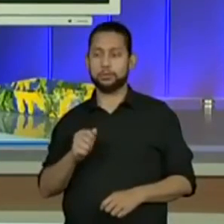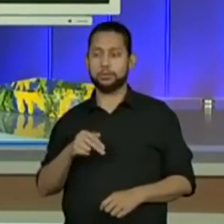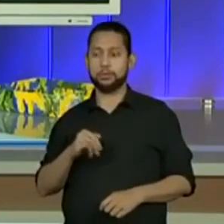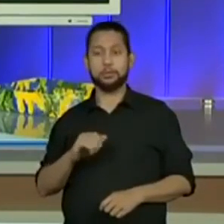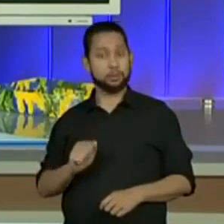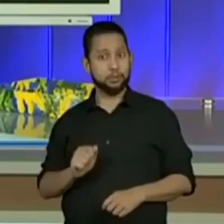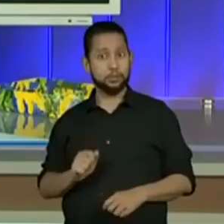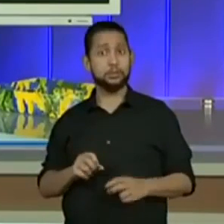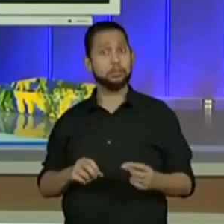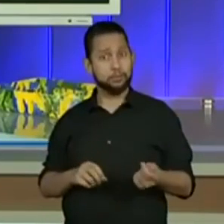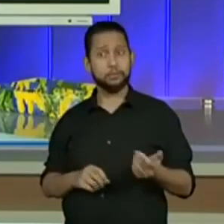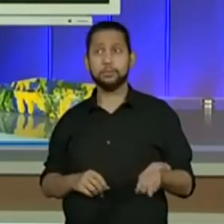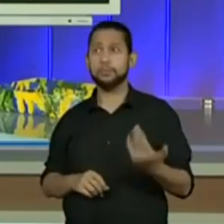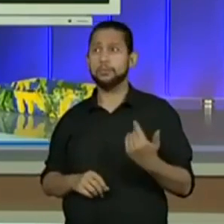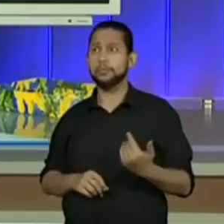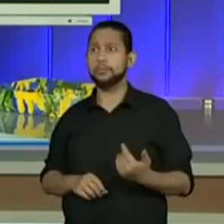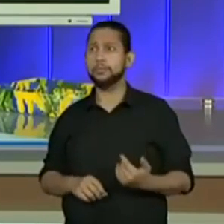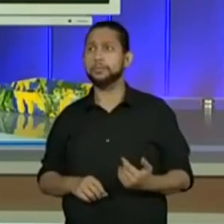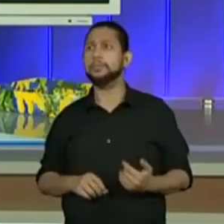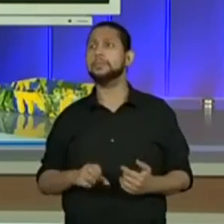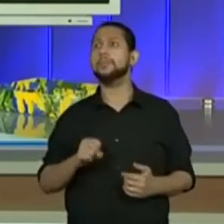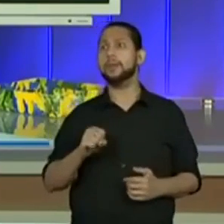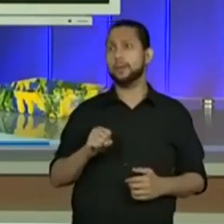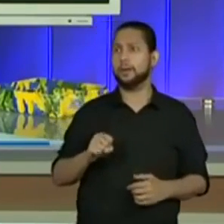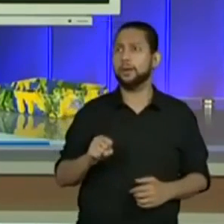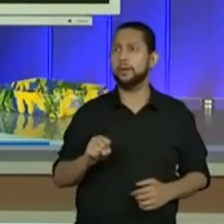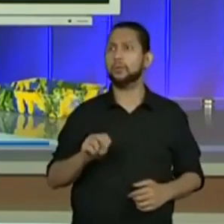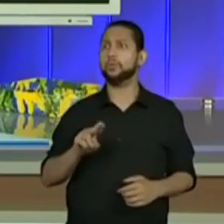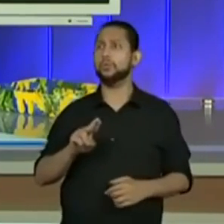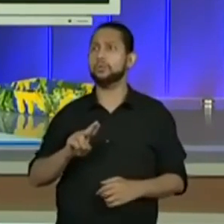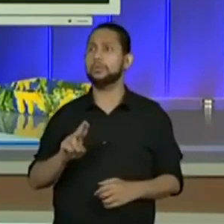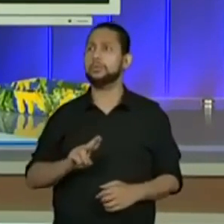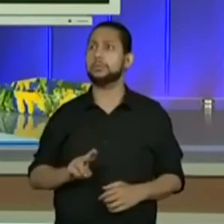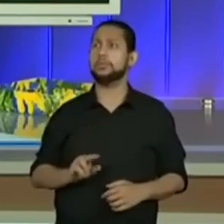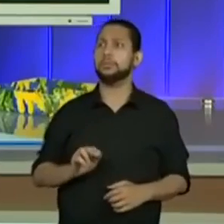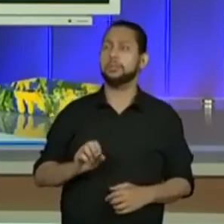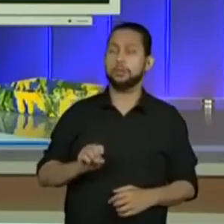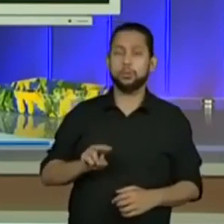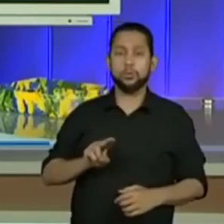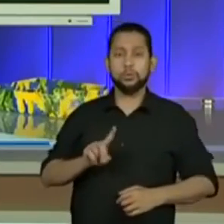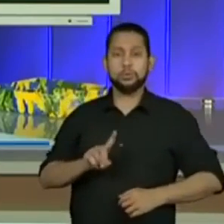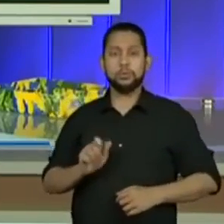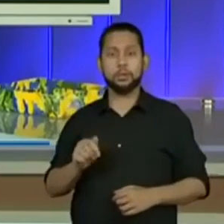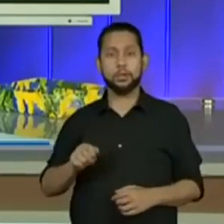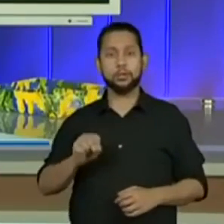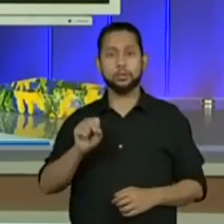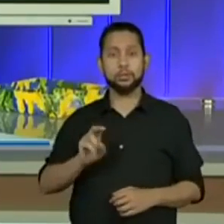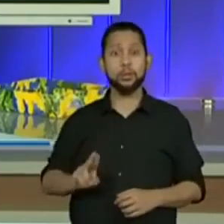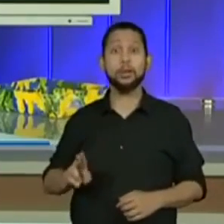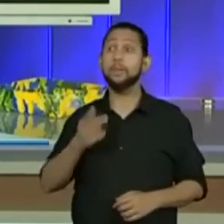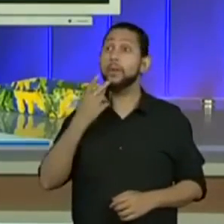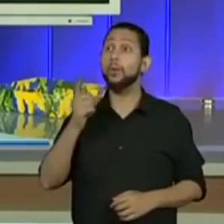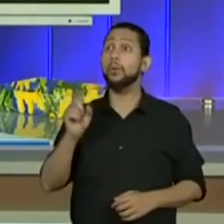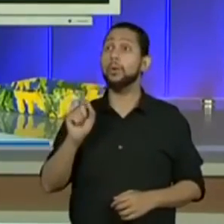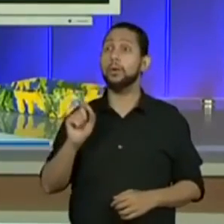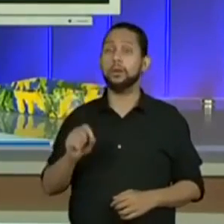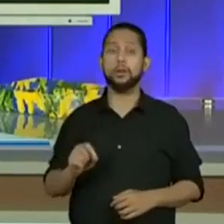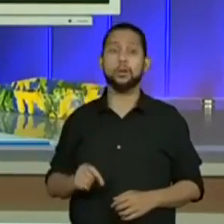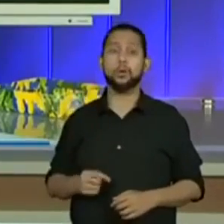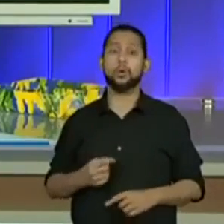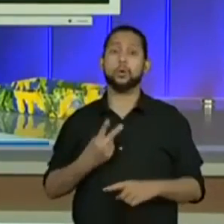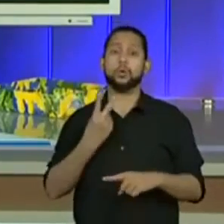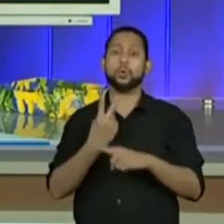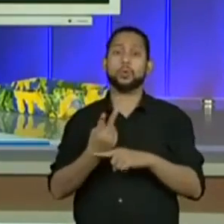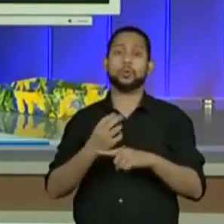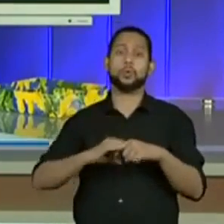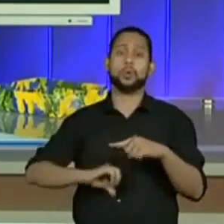E aí, pessoal? O pessoal de Suzano está participando. E a professora Marina Alva disse que o Henry falou dois em